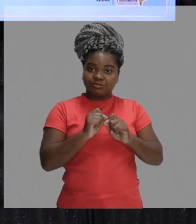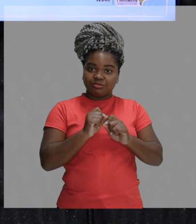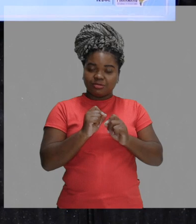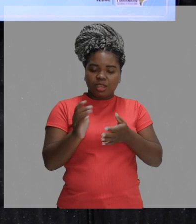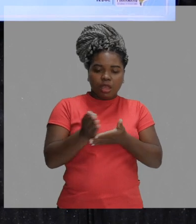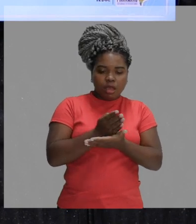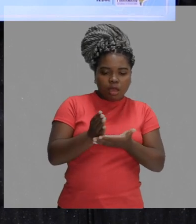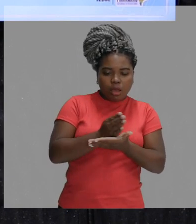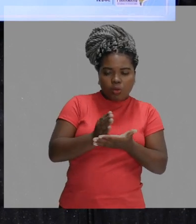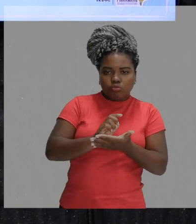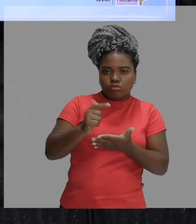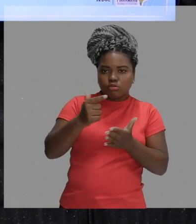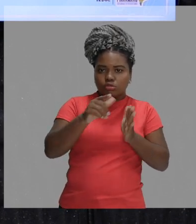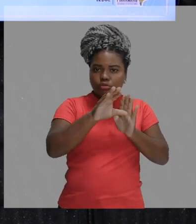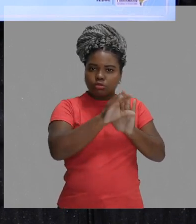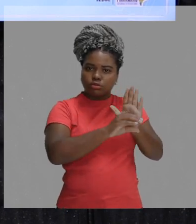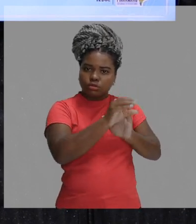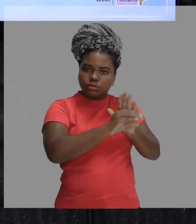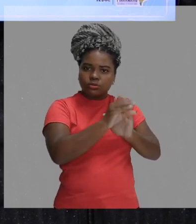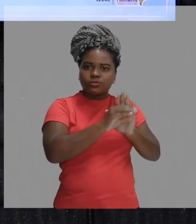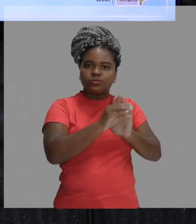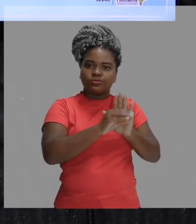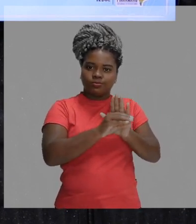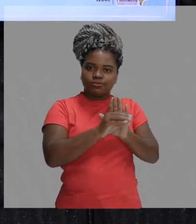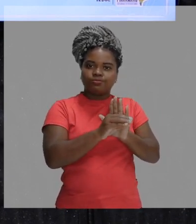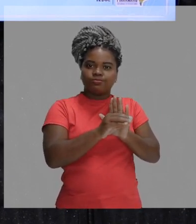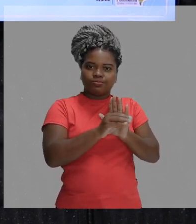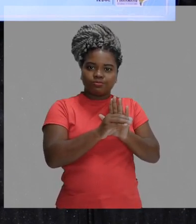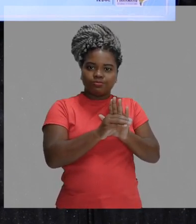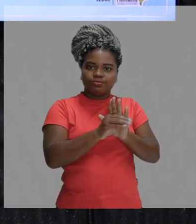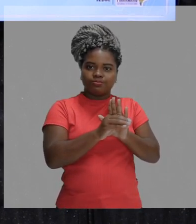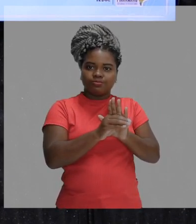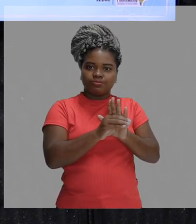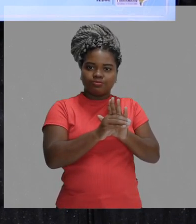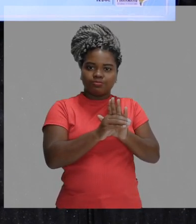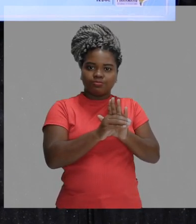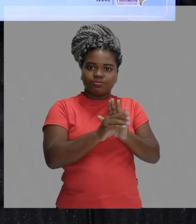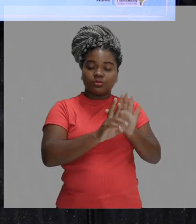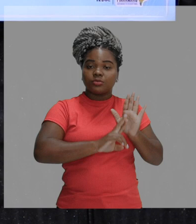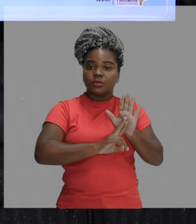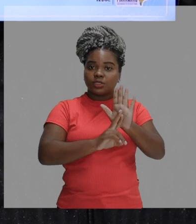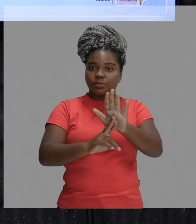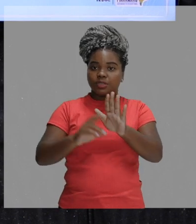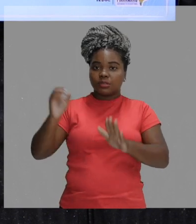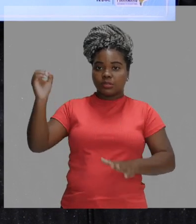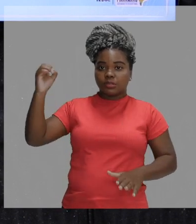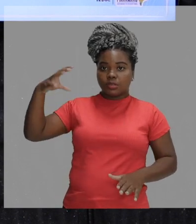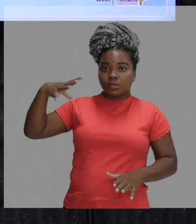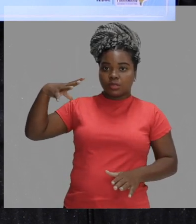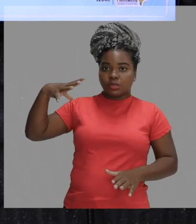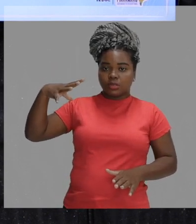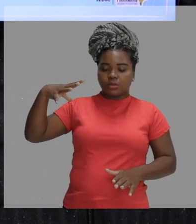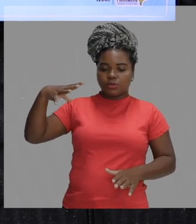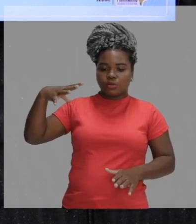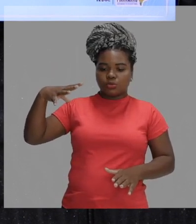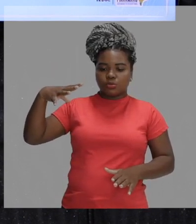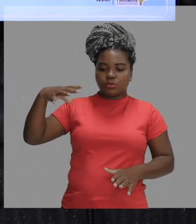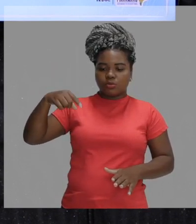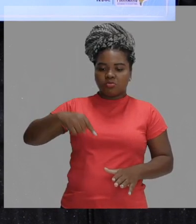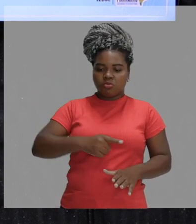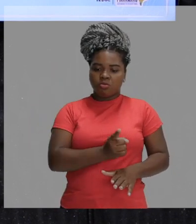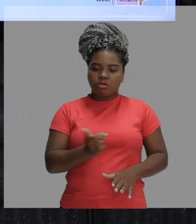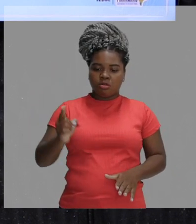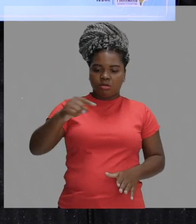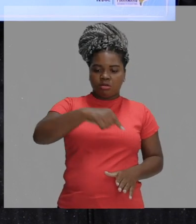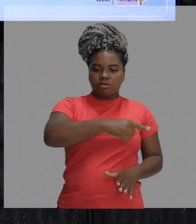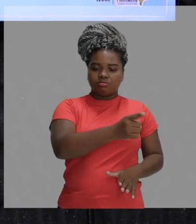alguns outros conceitos onde eles vão tratar a luz como fazendo curvas. Mas isso não entra no